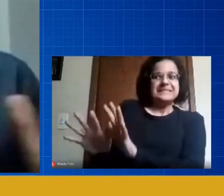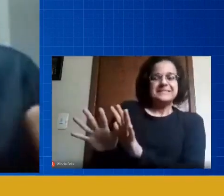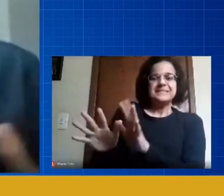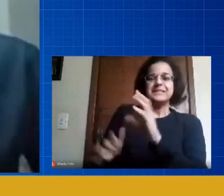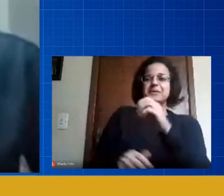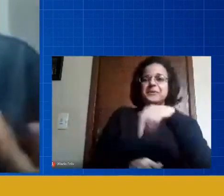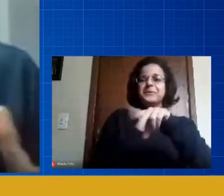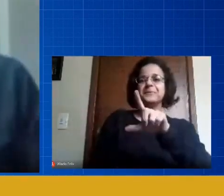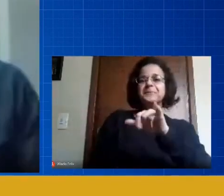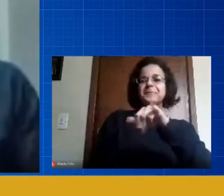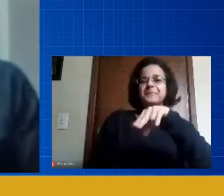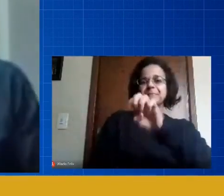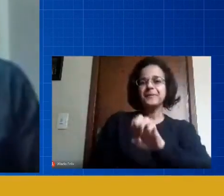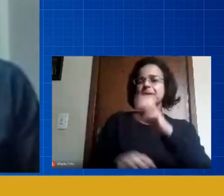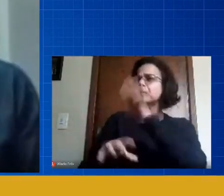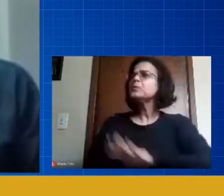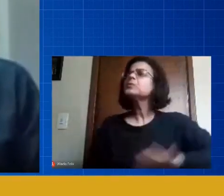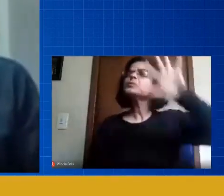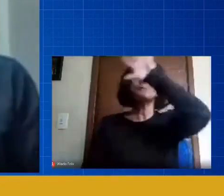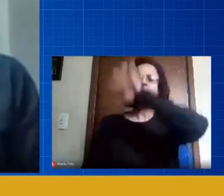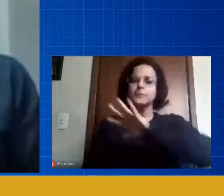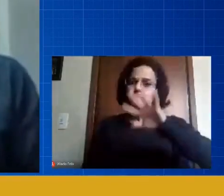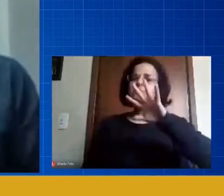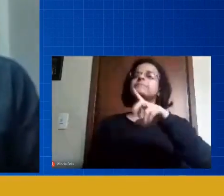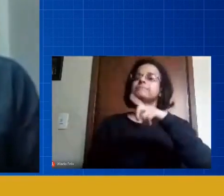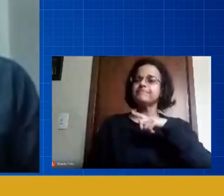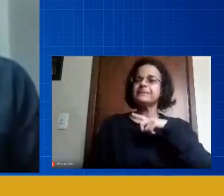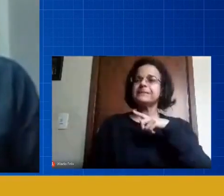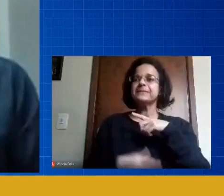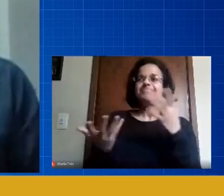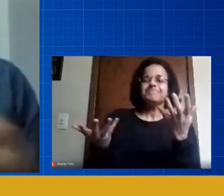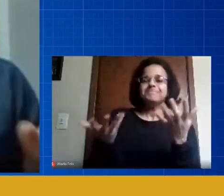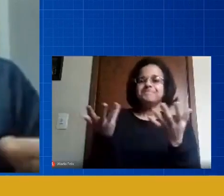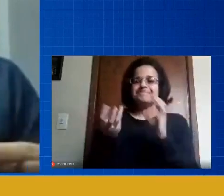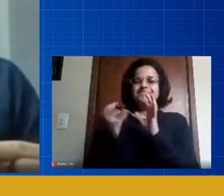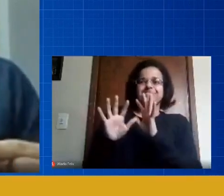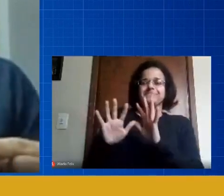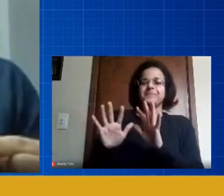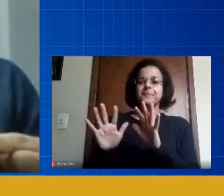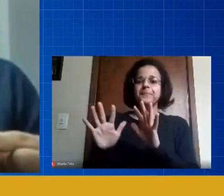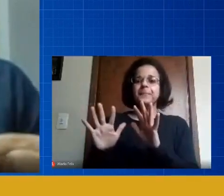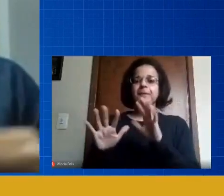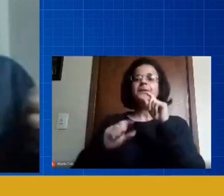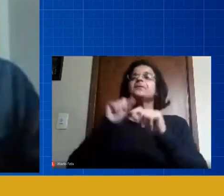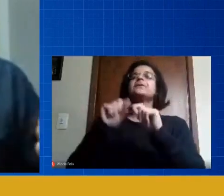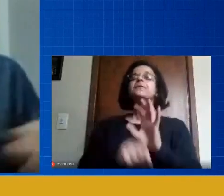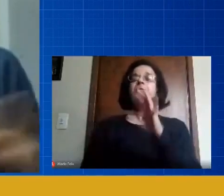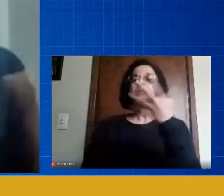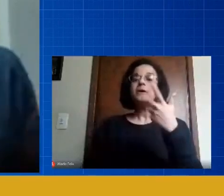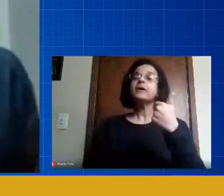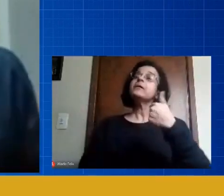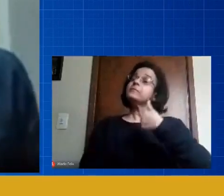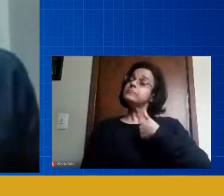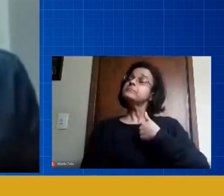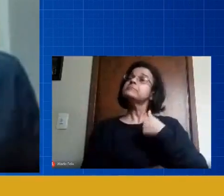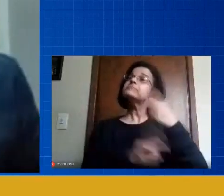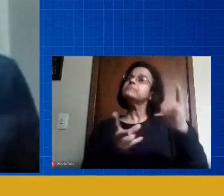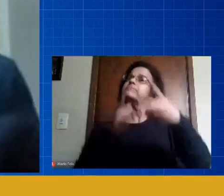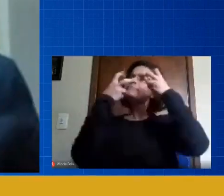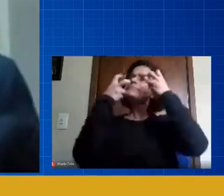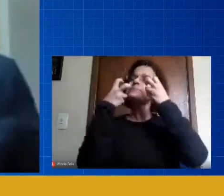né, geral, uma resistência muito grande. E aí, o que que acontece? eu comecei a ver